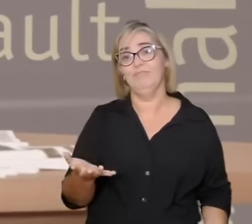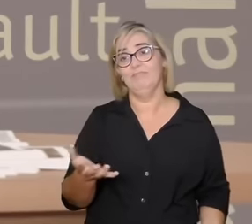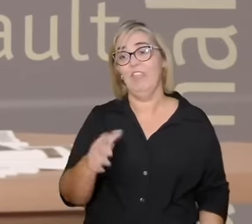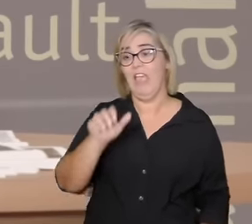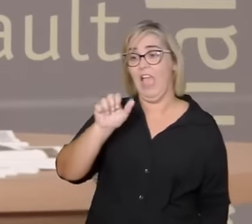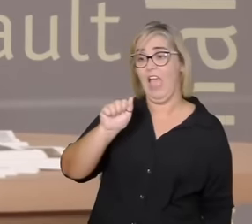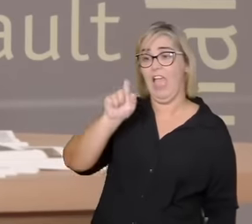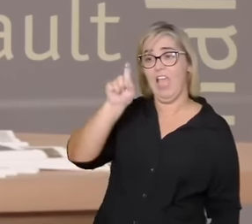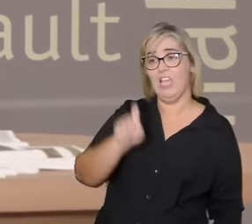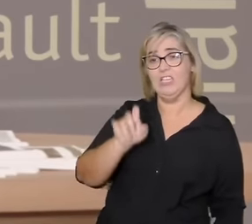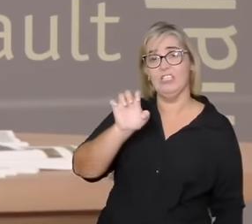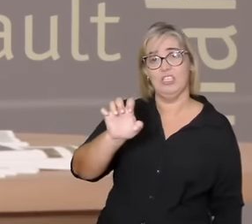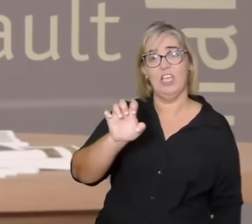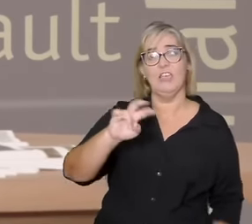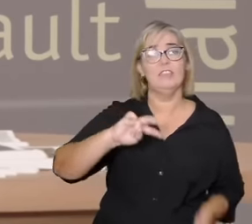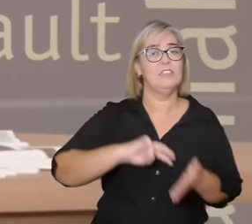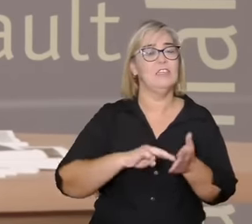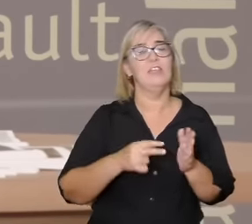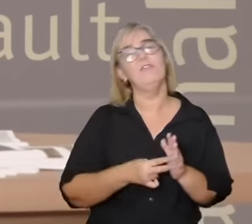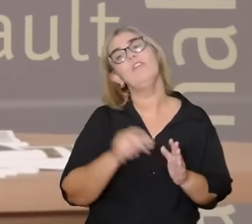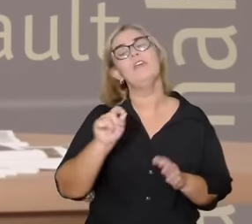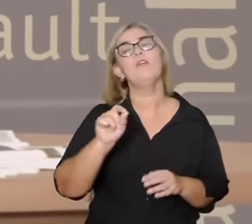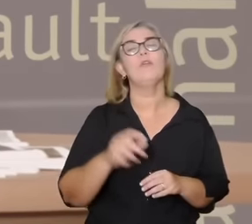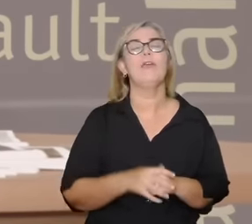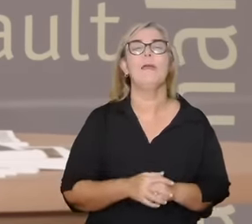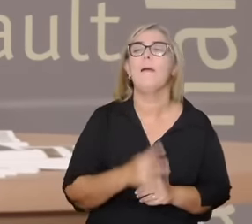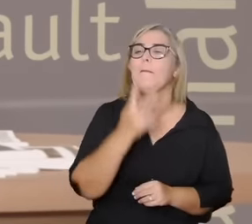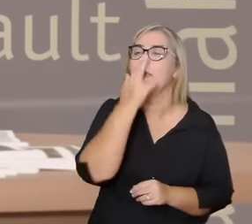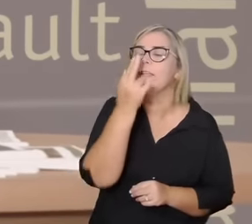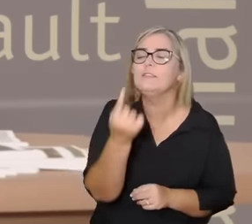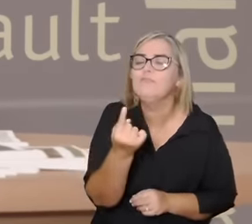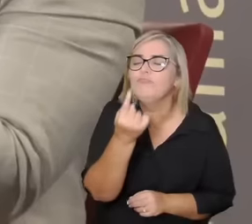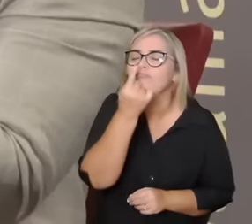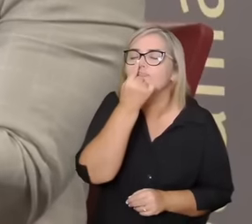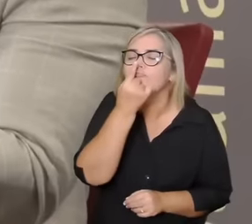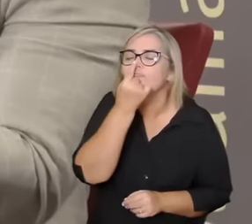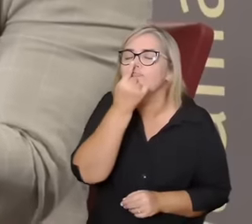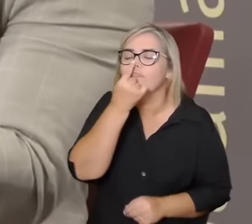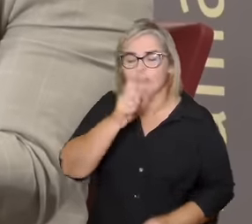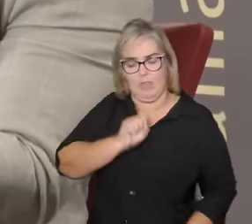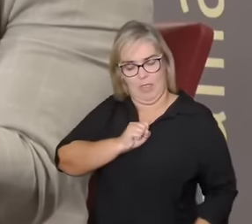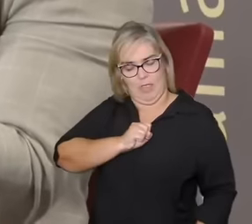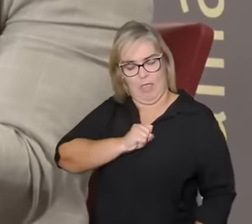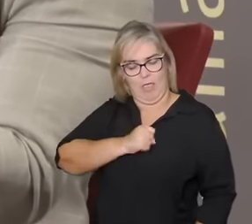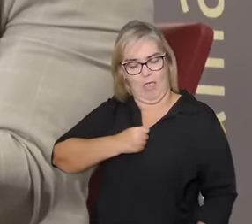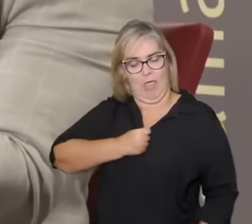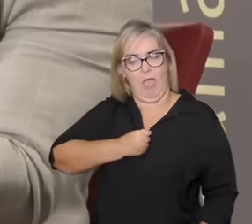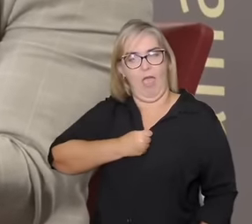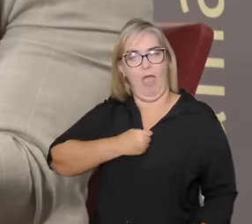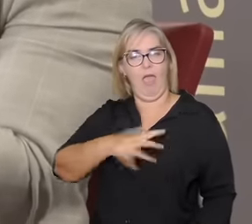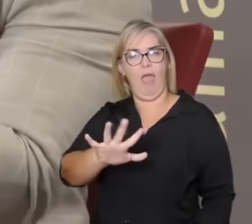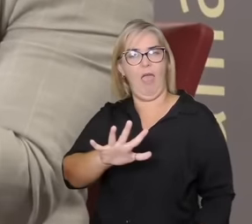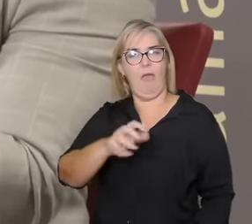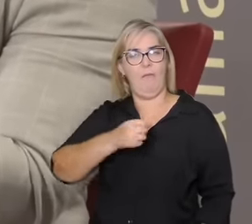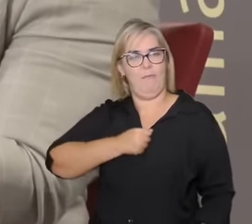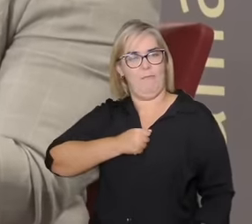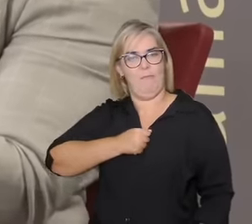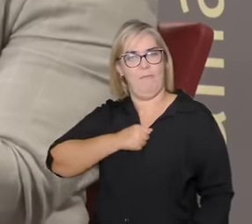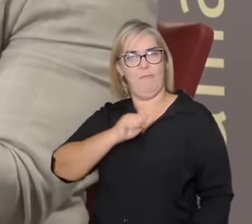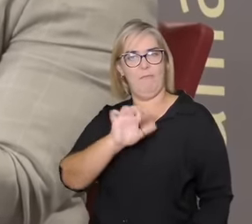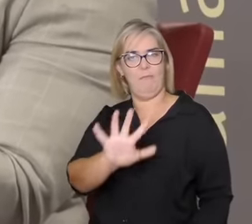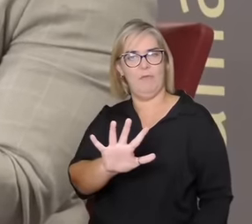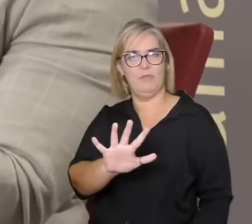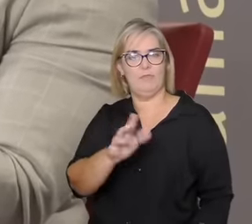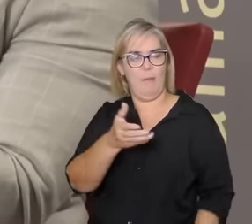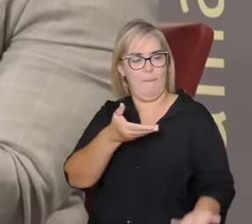possível que é energia vital mas eu estou aqui aproximando de homeostase necessidade de se manter em contato